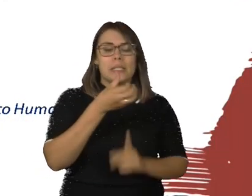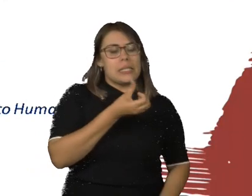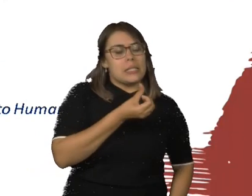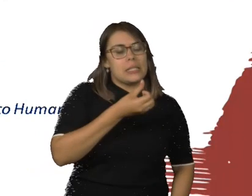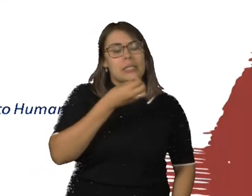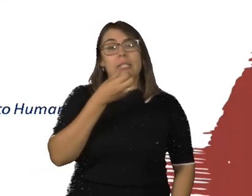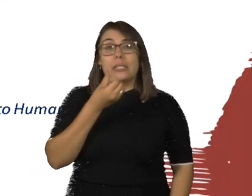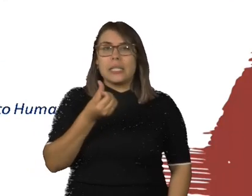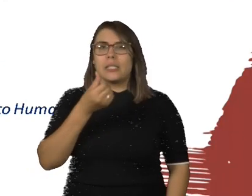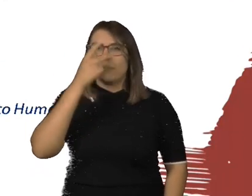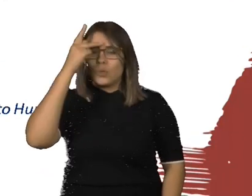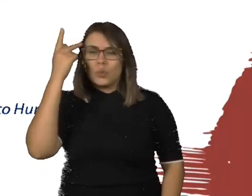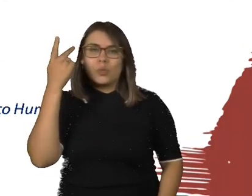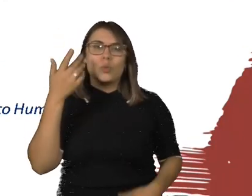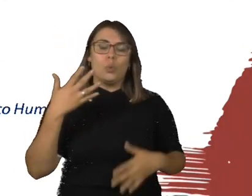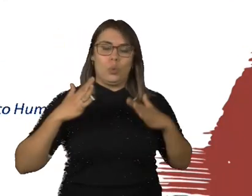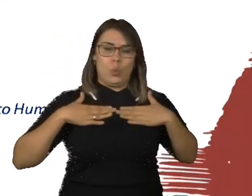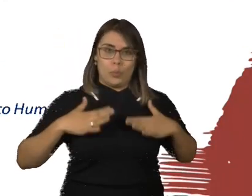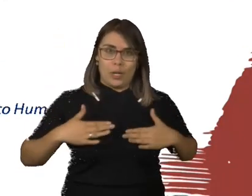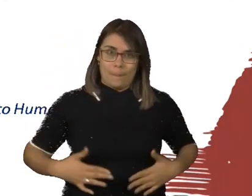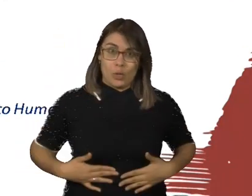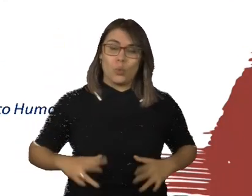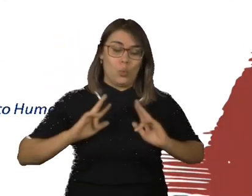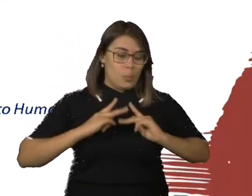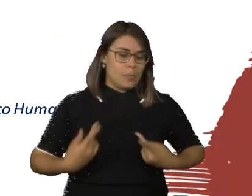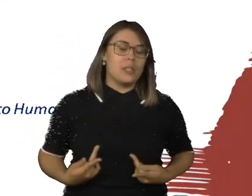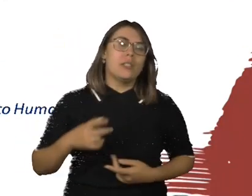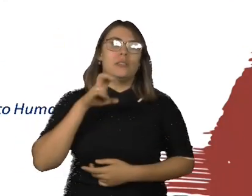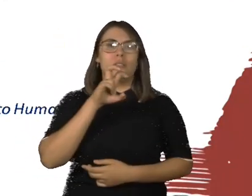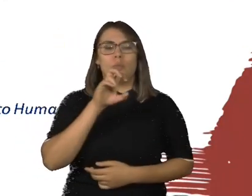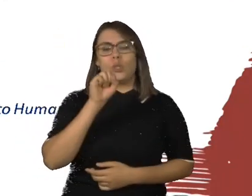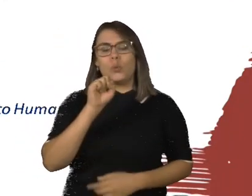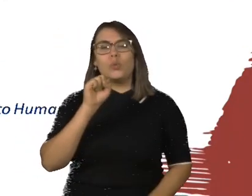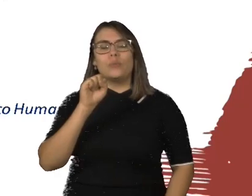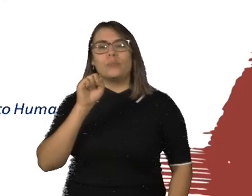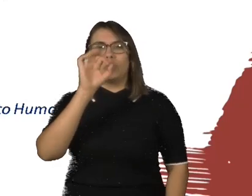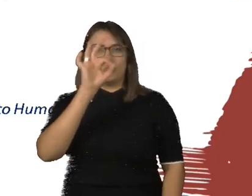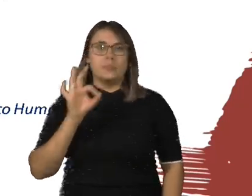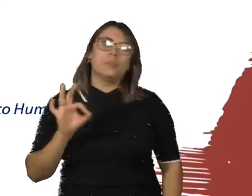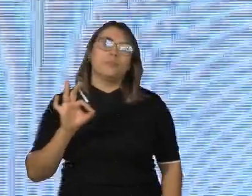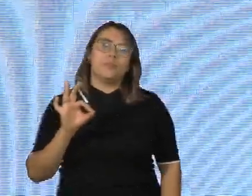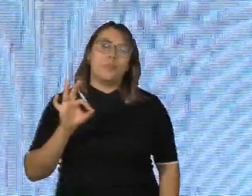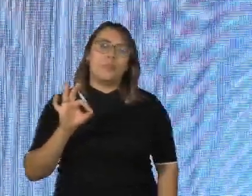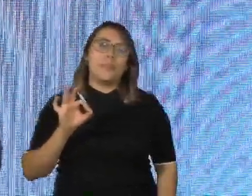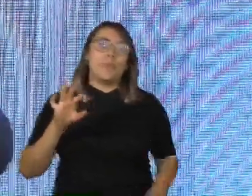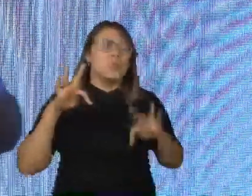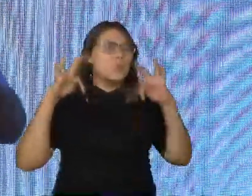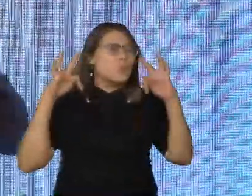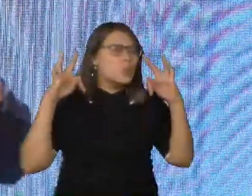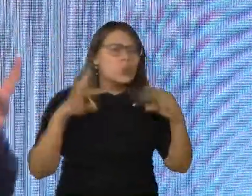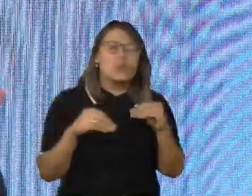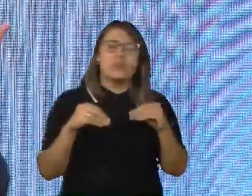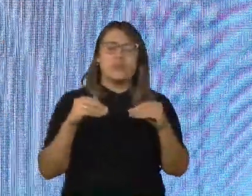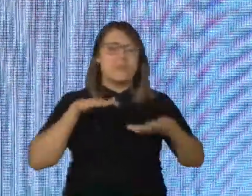especialistas na área de comportamento humano e também 58 pessoas com deficiência. Eu entrevistei quase todo o